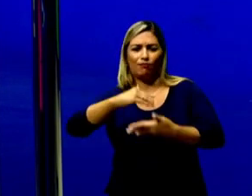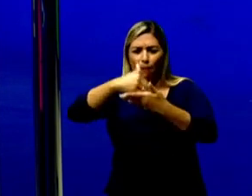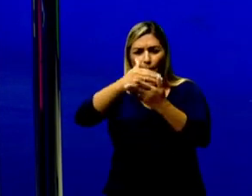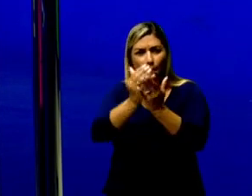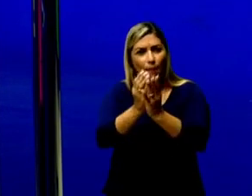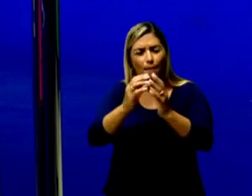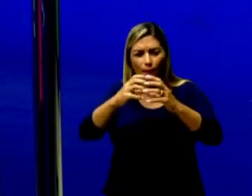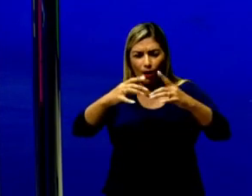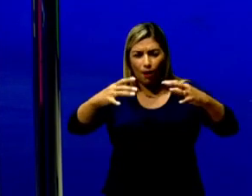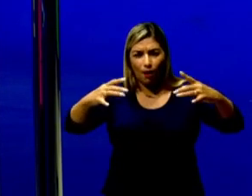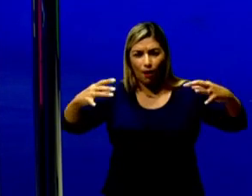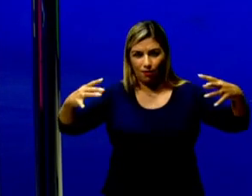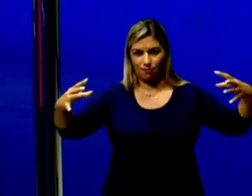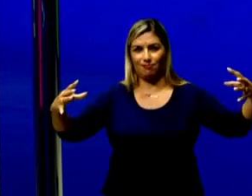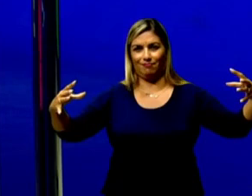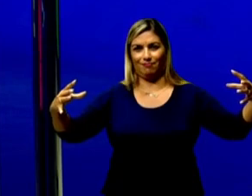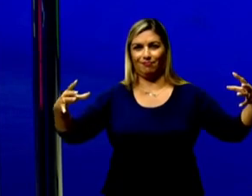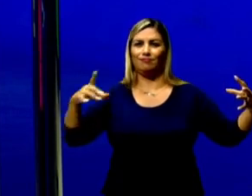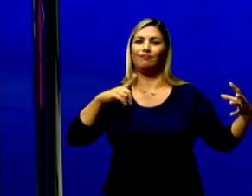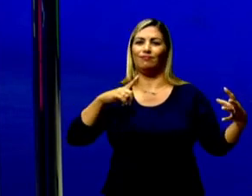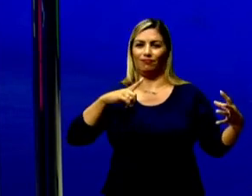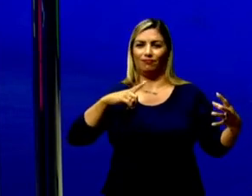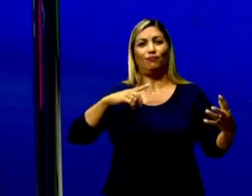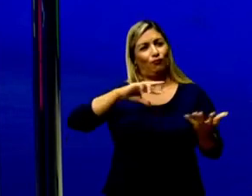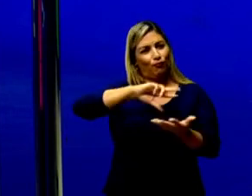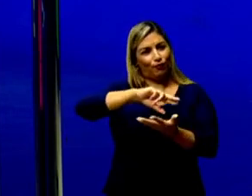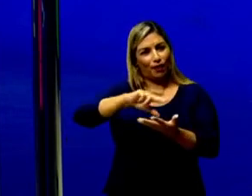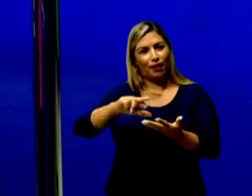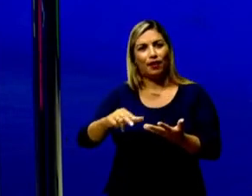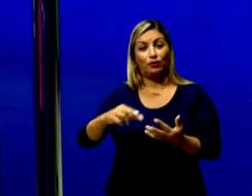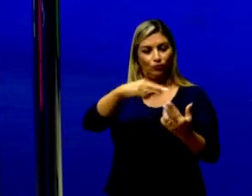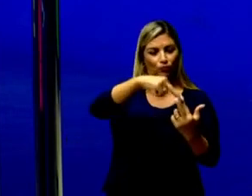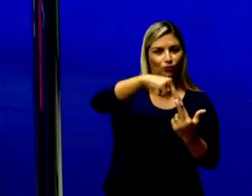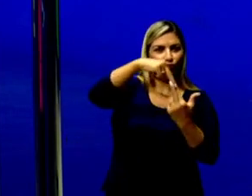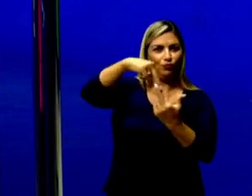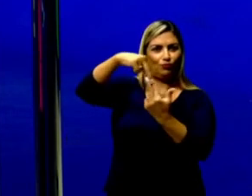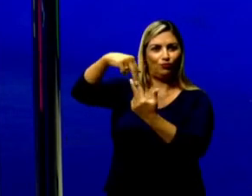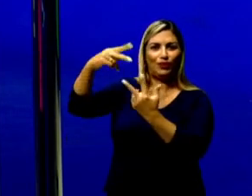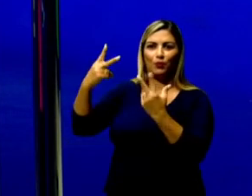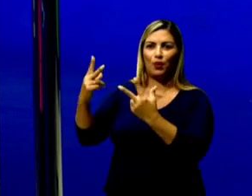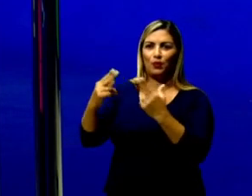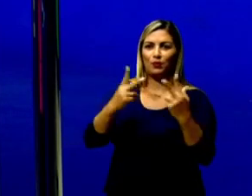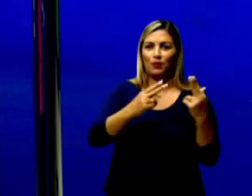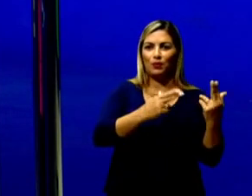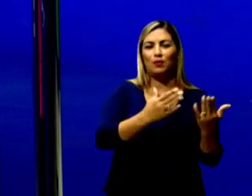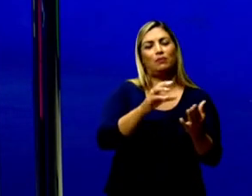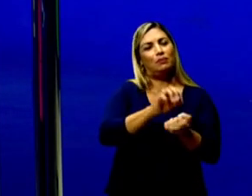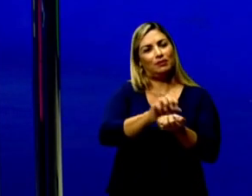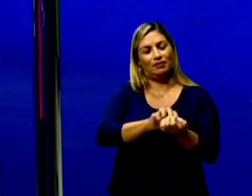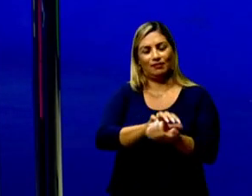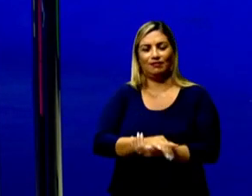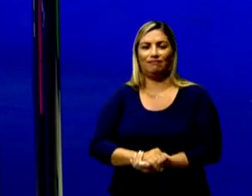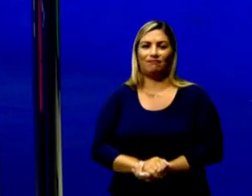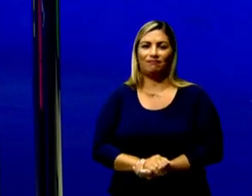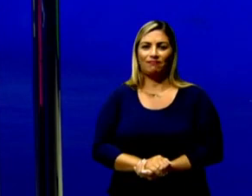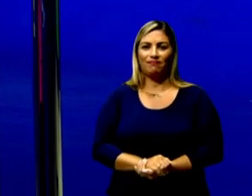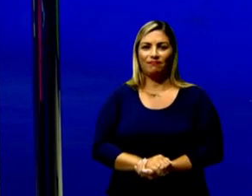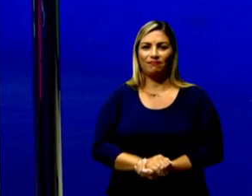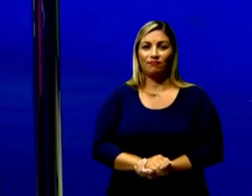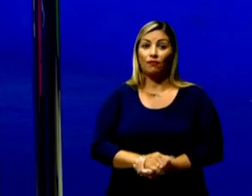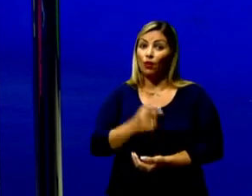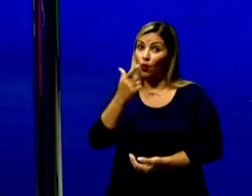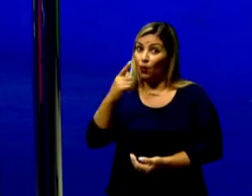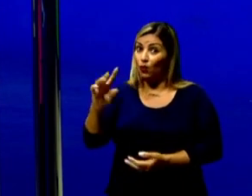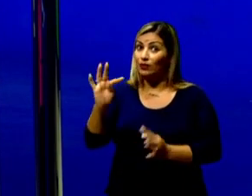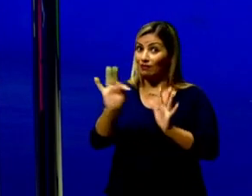exógeno, levando assim a multiplicação do segmento, a clonagem do segmento em estudo. Outra